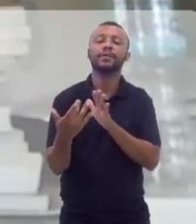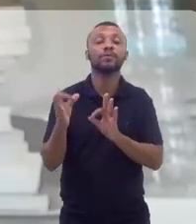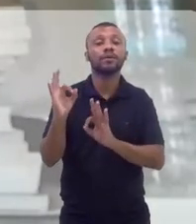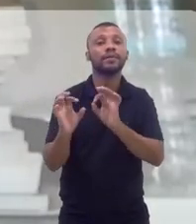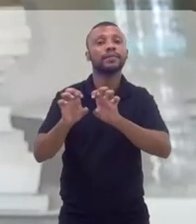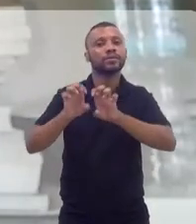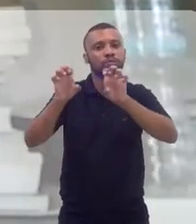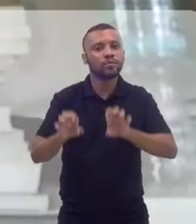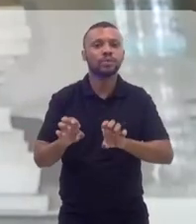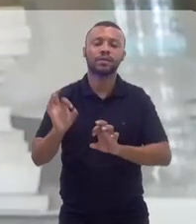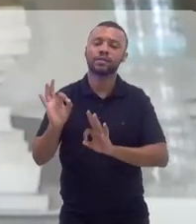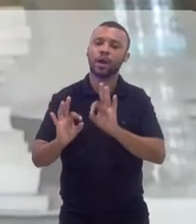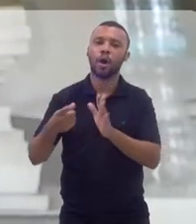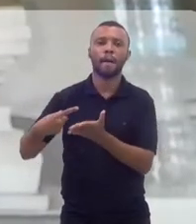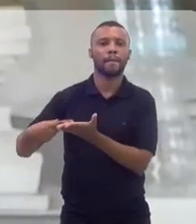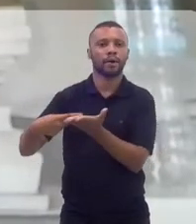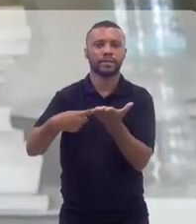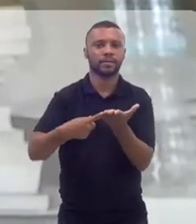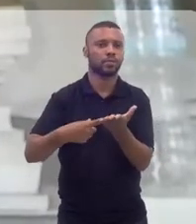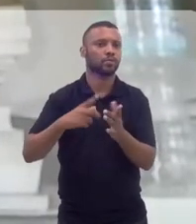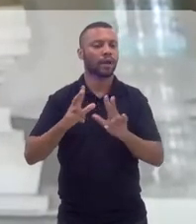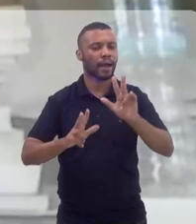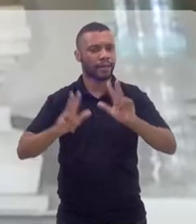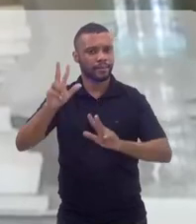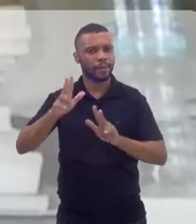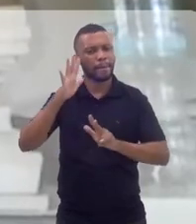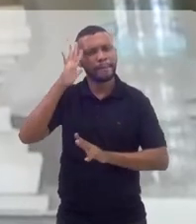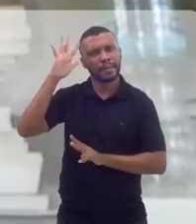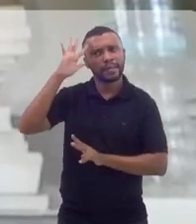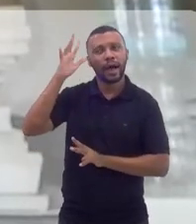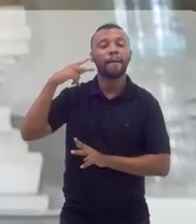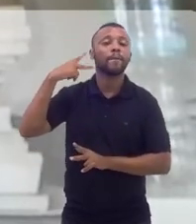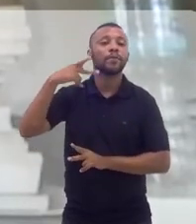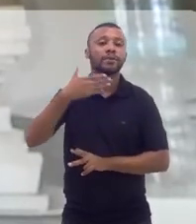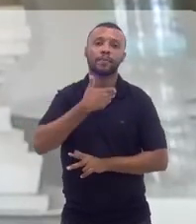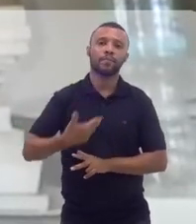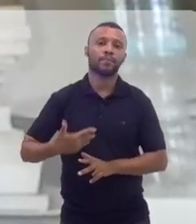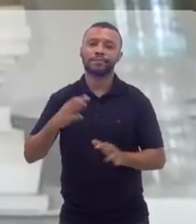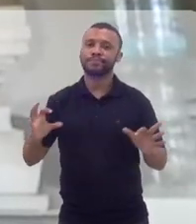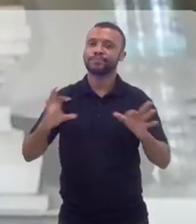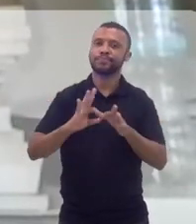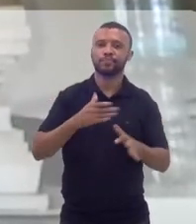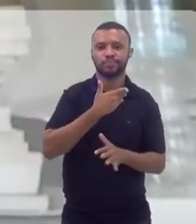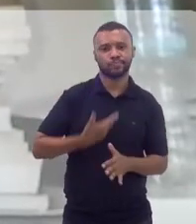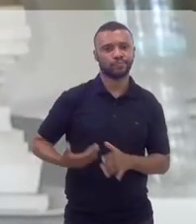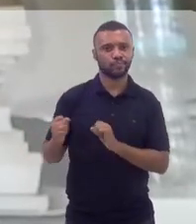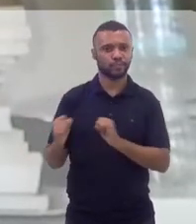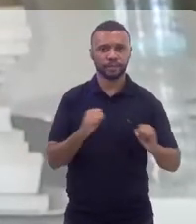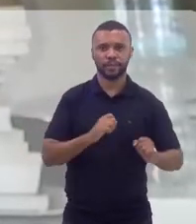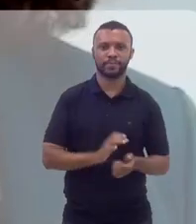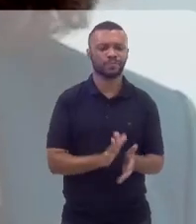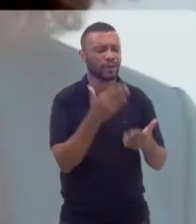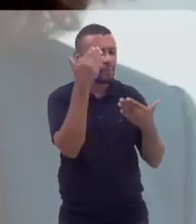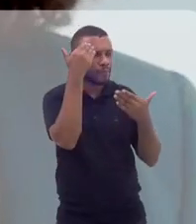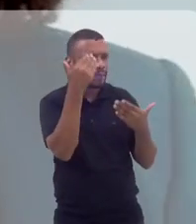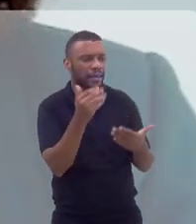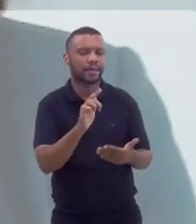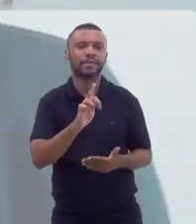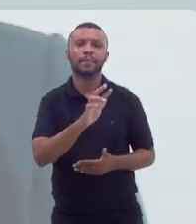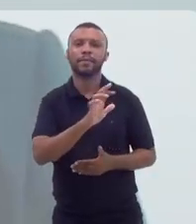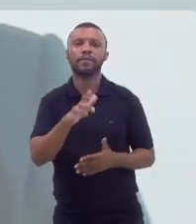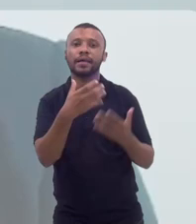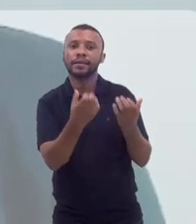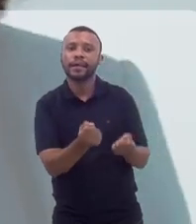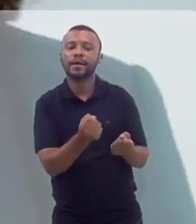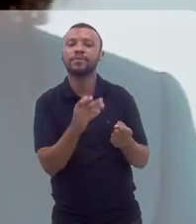estrutura de organização do carnaval para poder pensar a política pública e dialogar com a esfera pública. Gabriel, muito obrigada por você ter